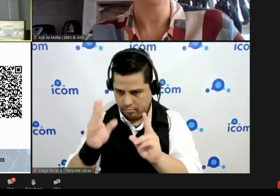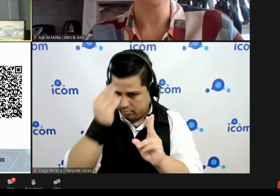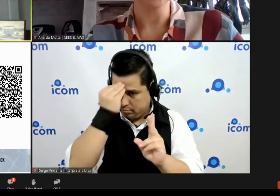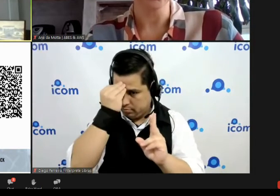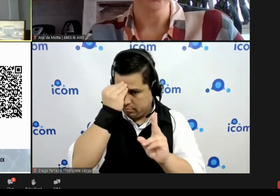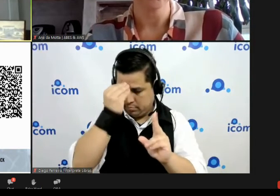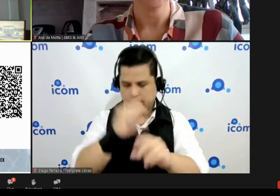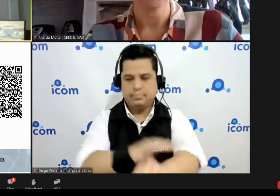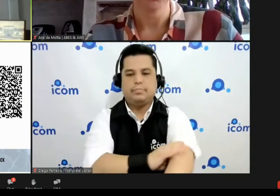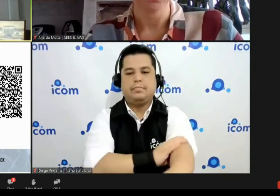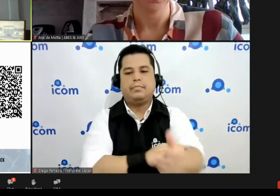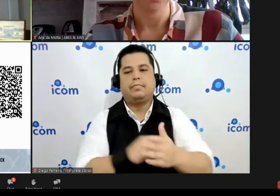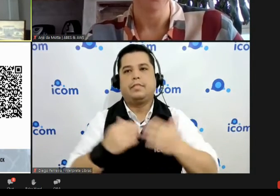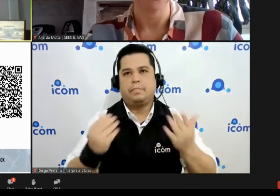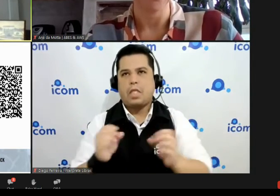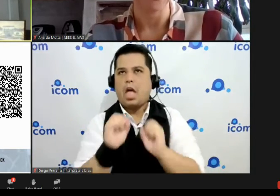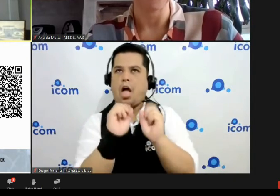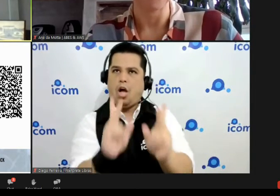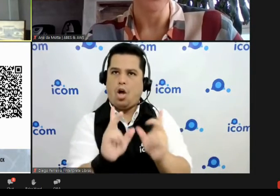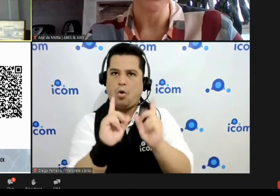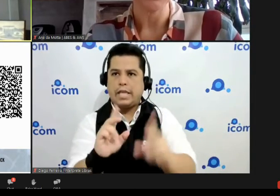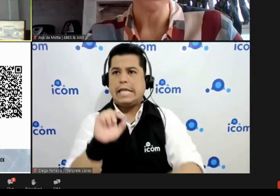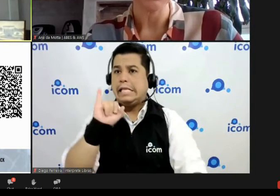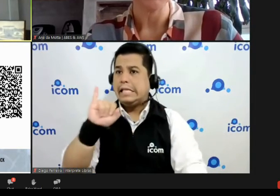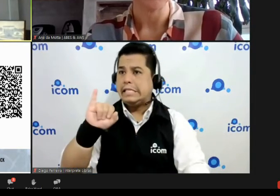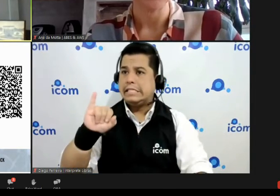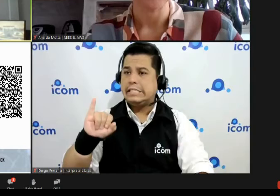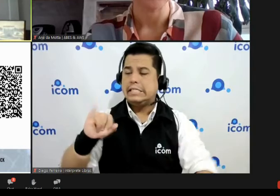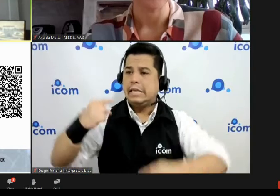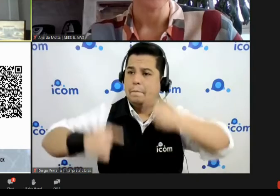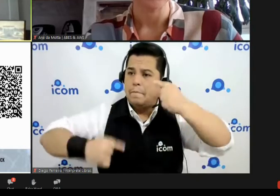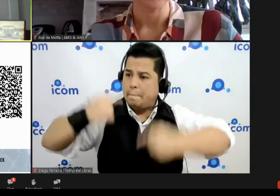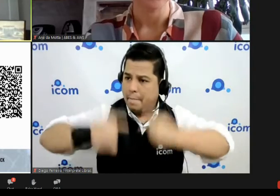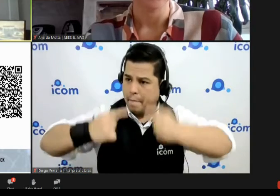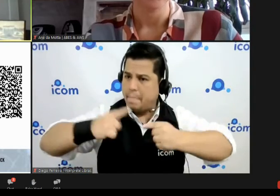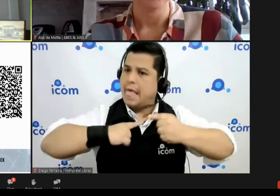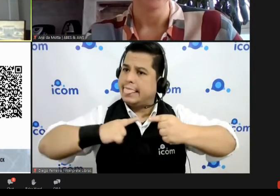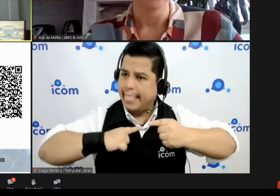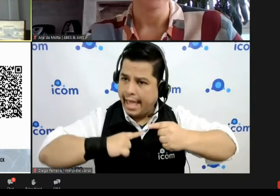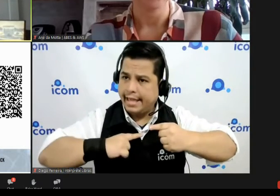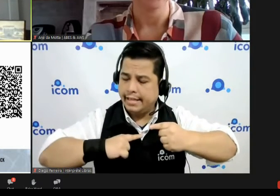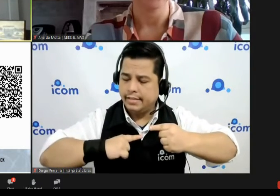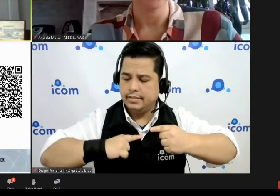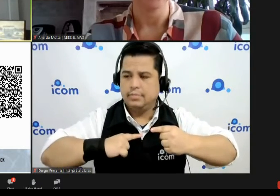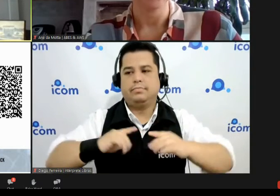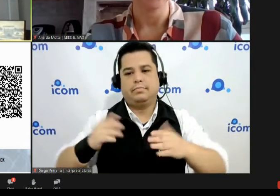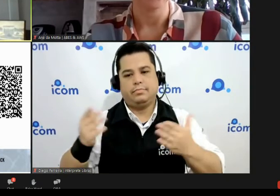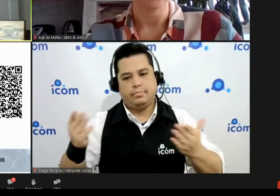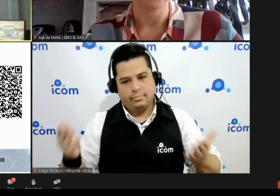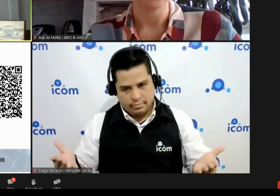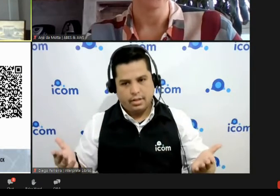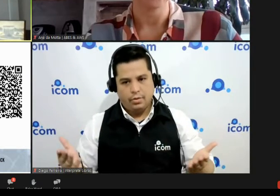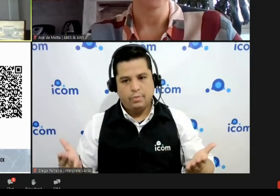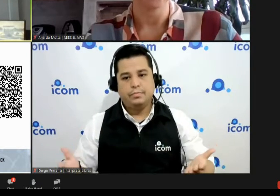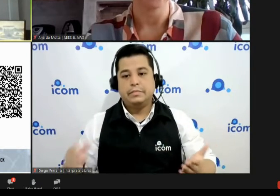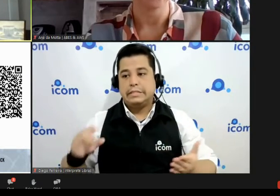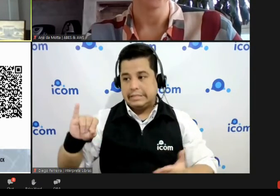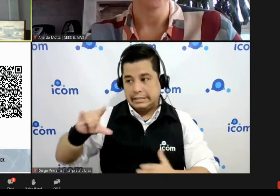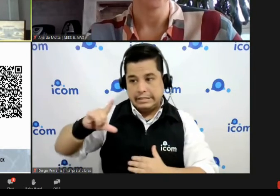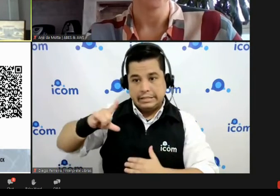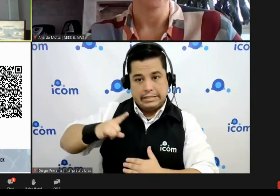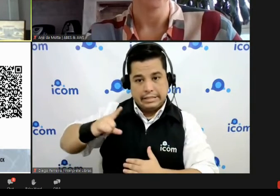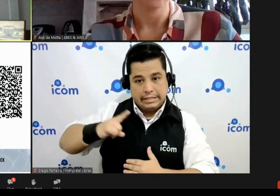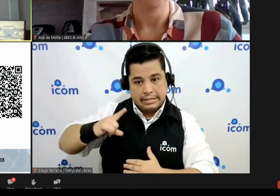aí você fala assim tá Lara mas e se tiver técnica? bom se eu tenho técnica consequentemente eu vou partir para uma